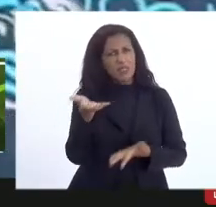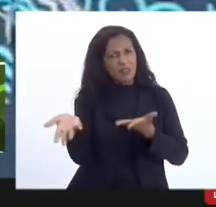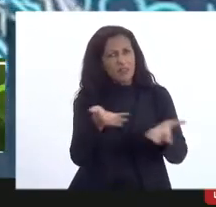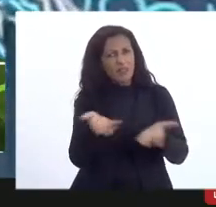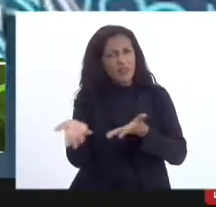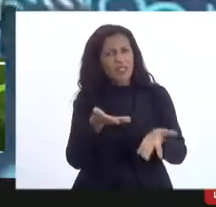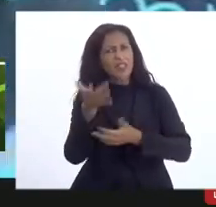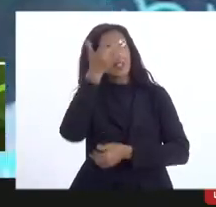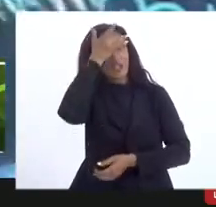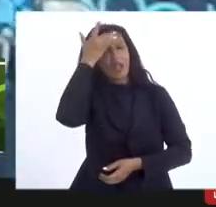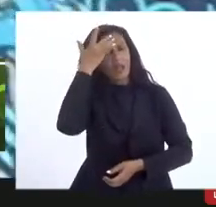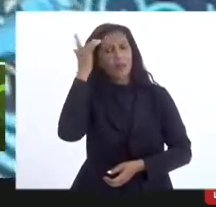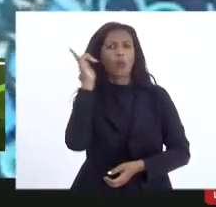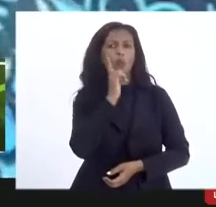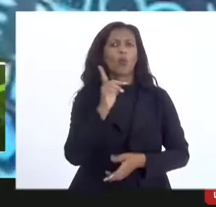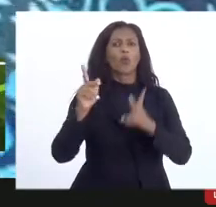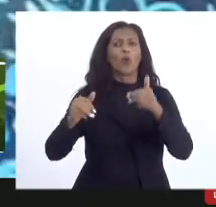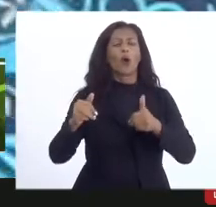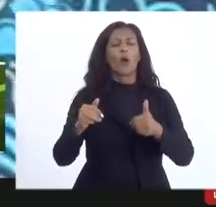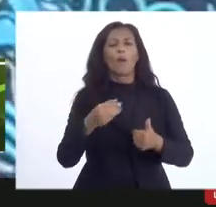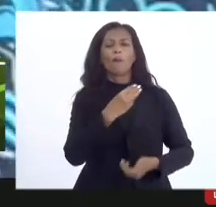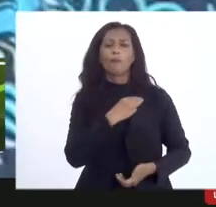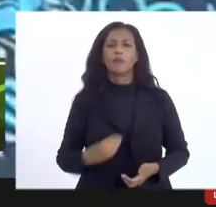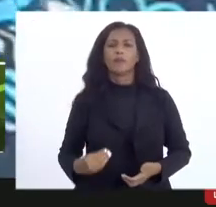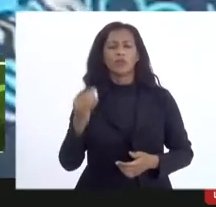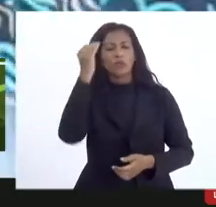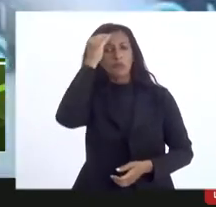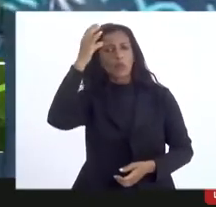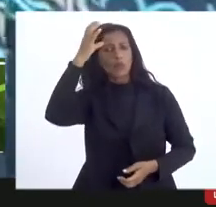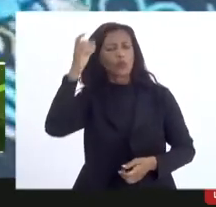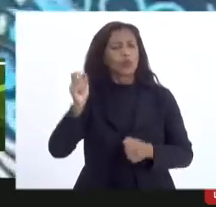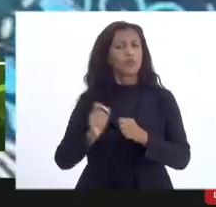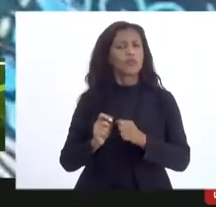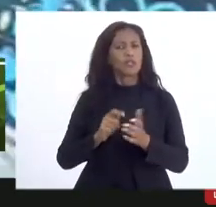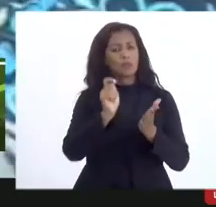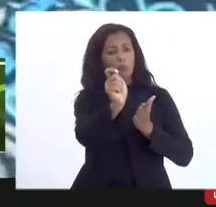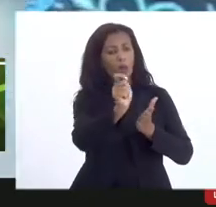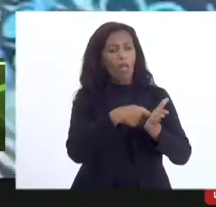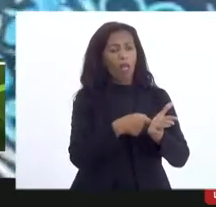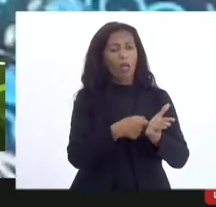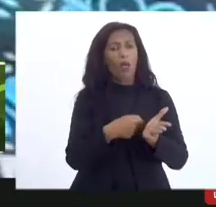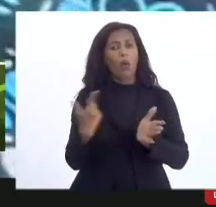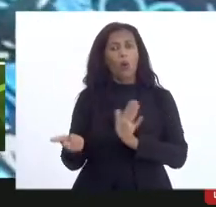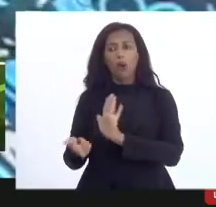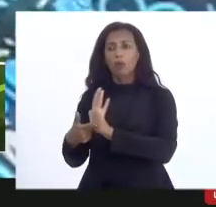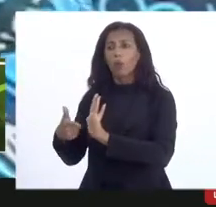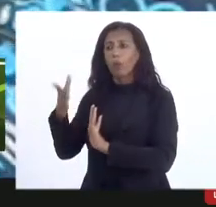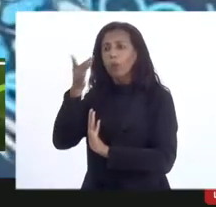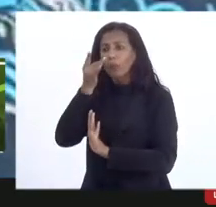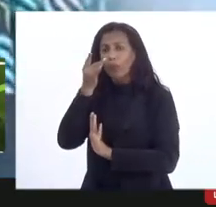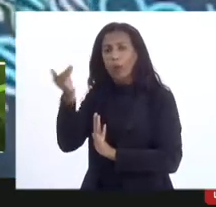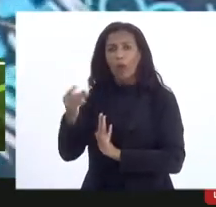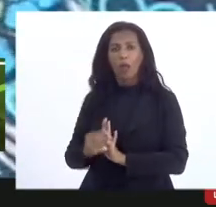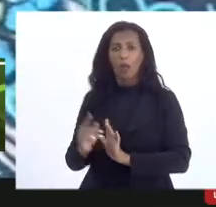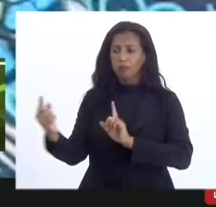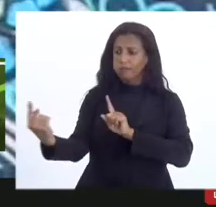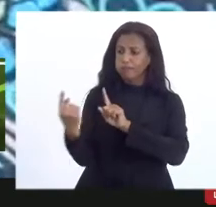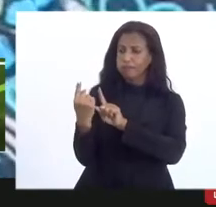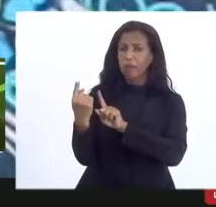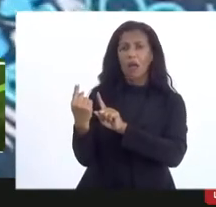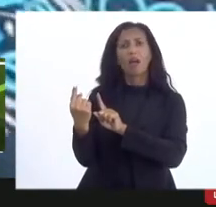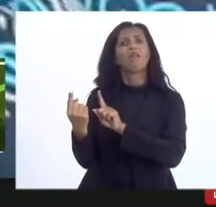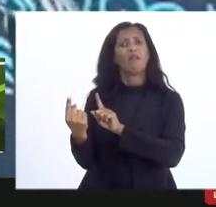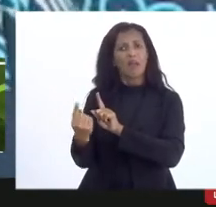possa fazer como o antigo Ministério da Cultura fazia por exemplo tanto para se inscrever como para estar contra de forma oral tem gente que não consegue